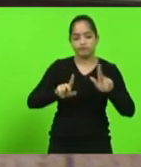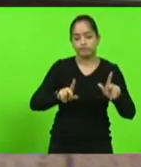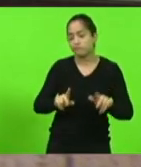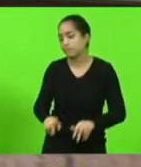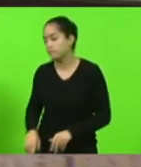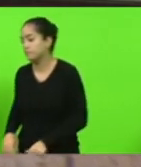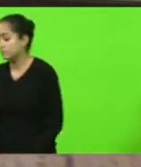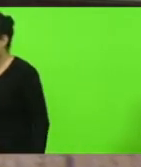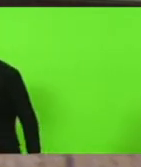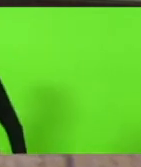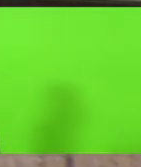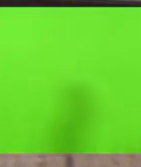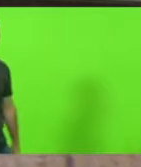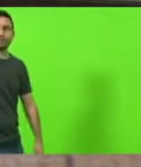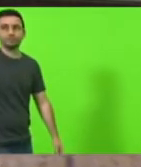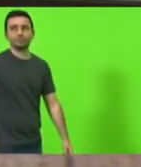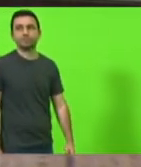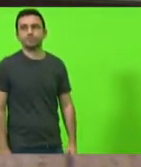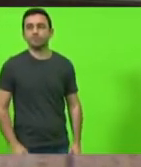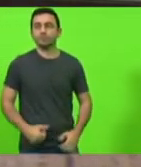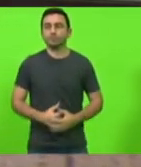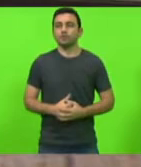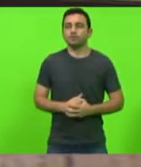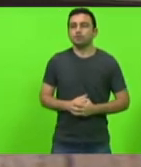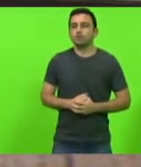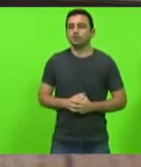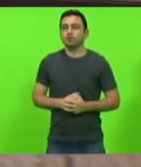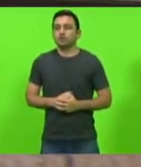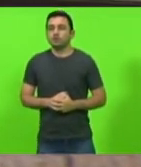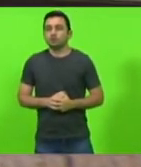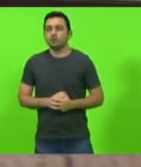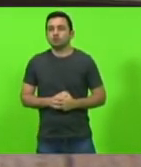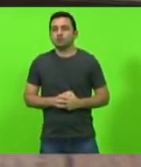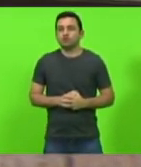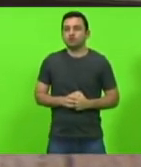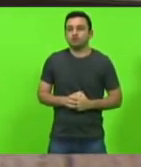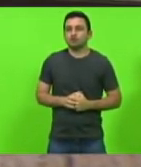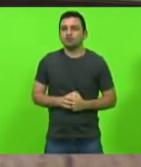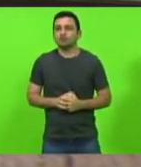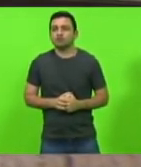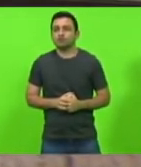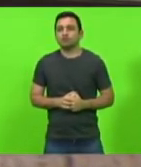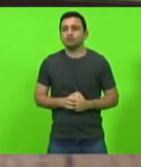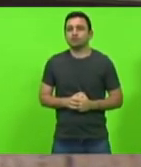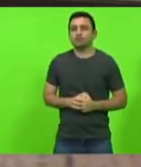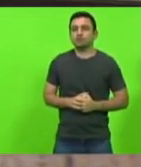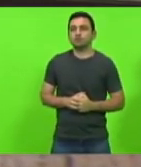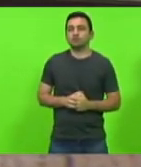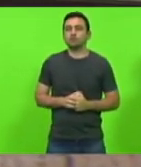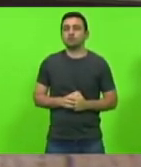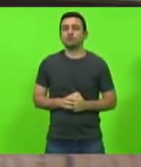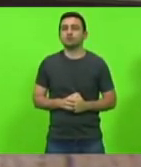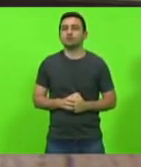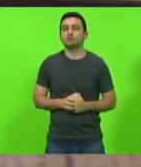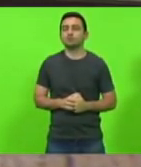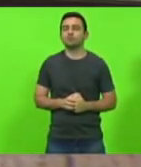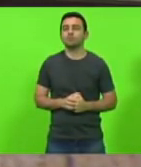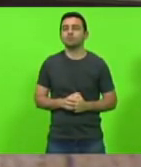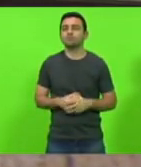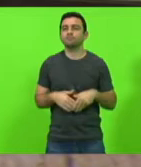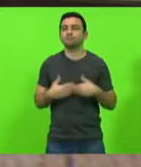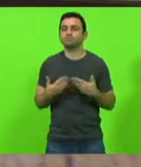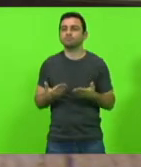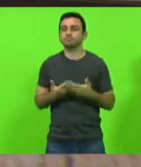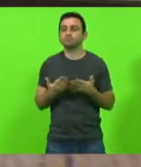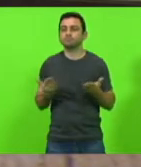joio do trigo o menos doente do mais doente porque todos que vão ali tem algum problema e os laboratórios onde se fazem